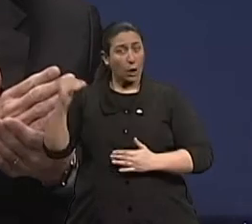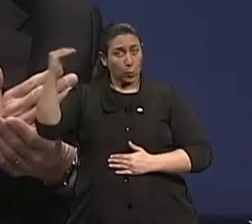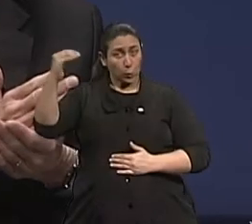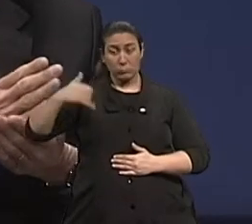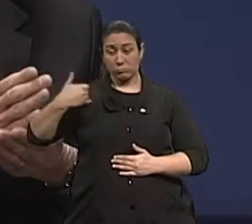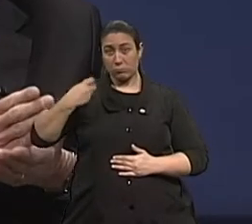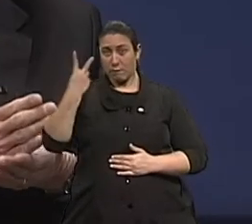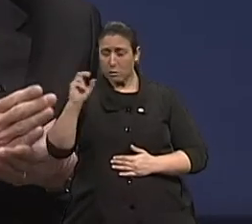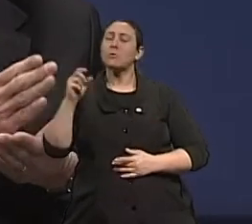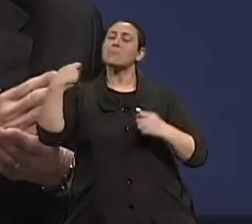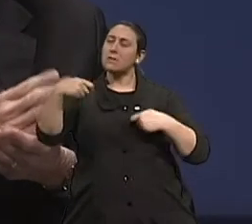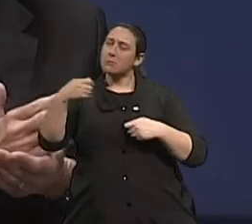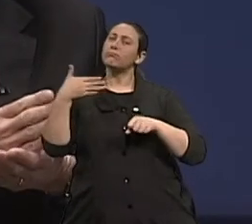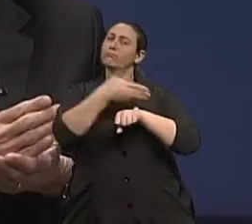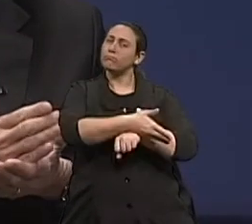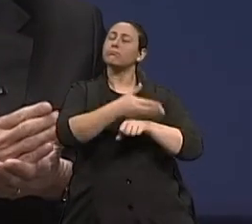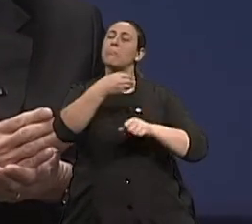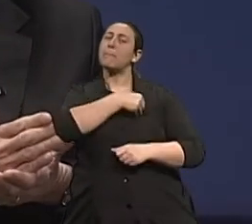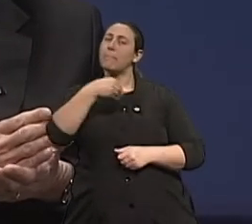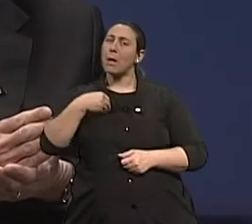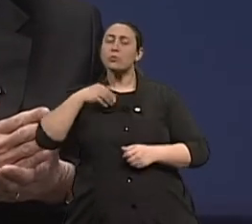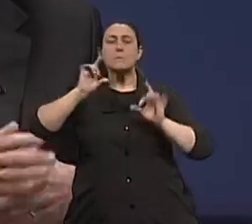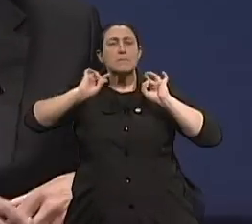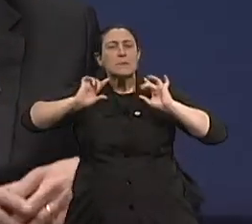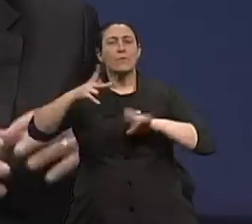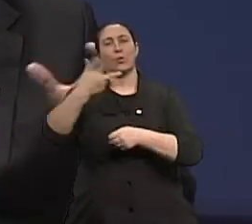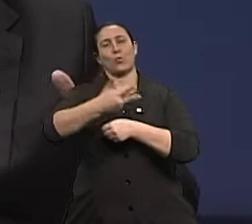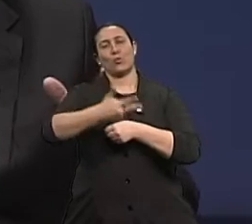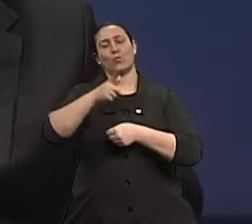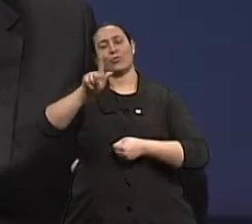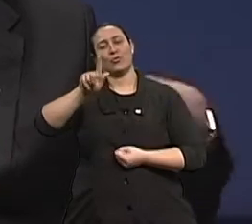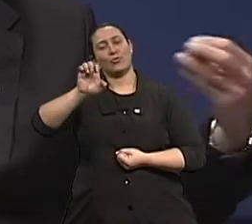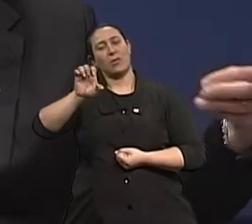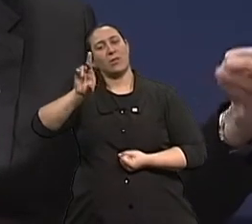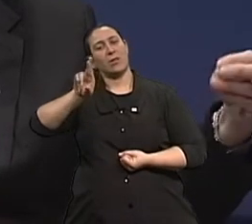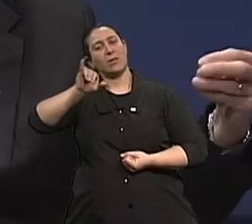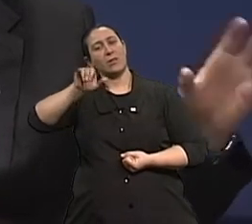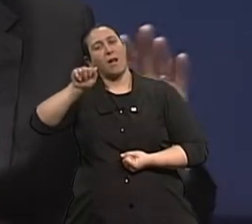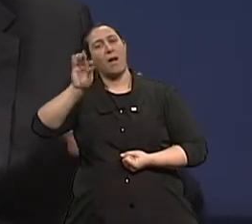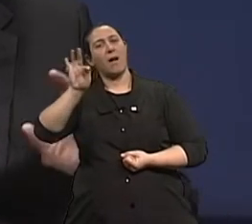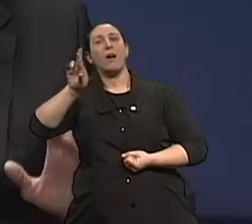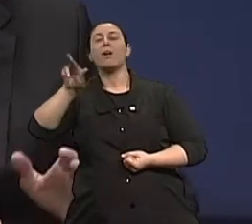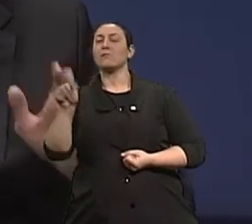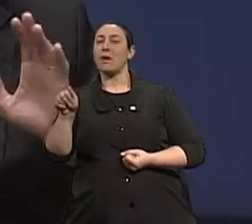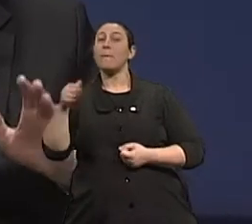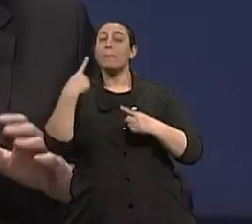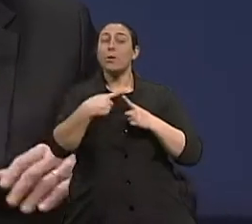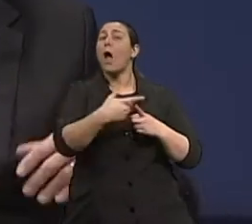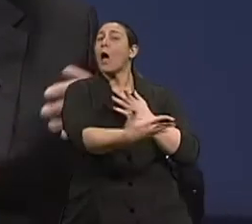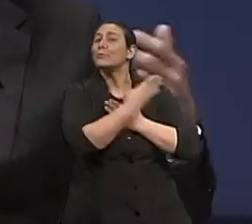já deve consultar um geriátrico ou um profissional da área médica para fazer uma avaliação e receber orientações de um bom envelhecer.